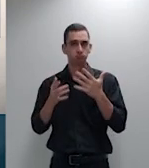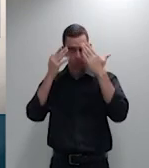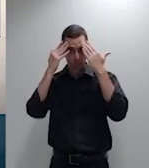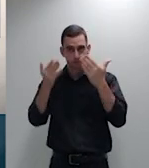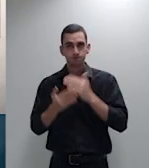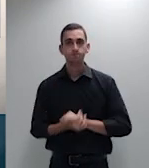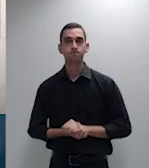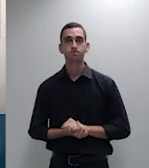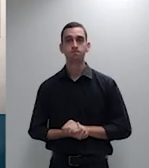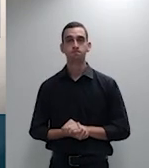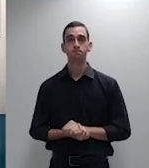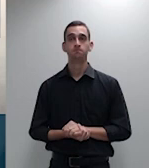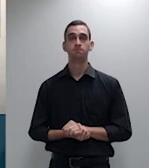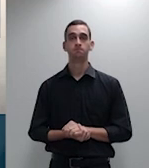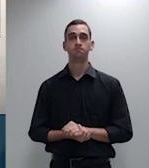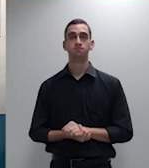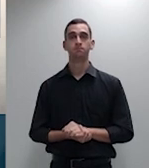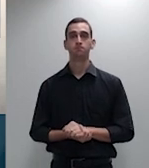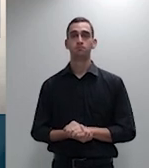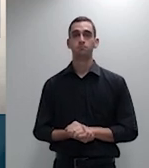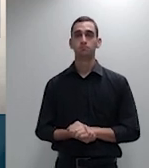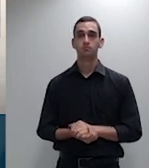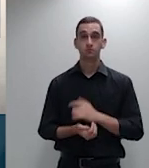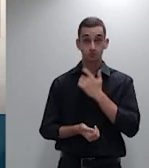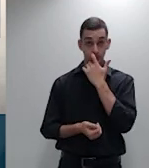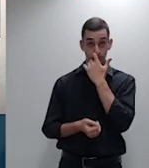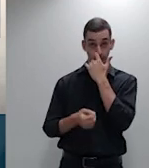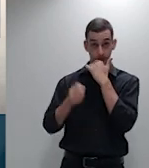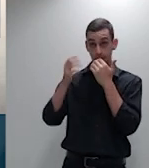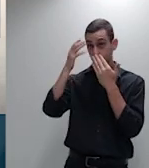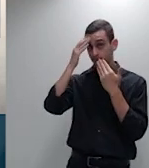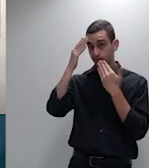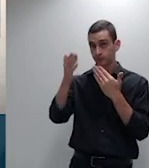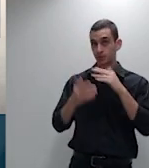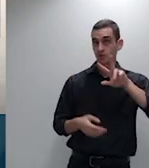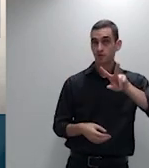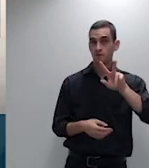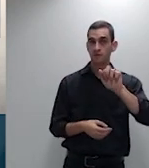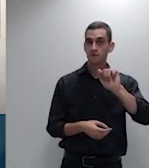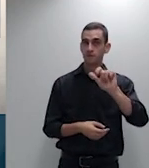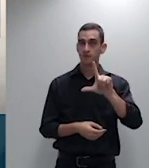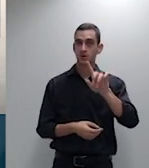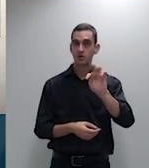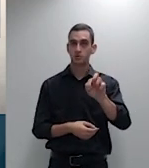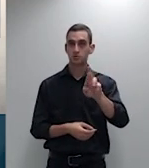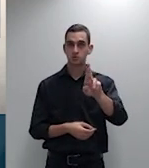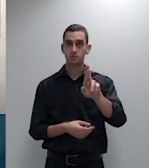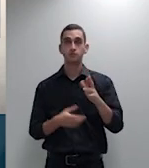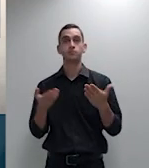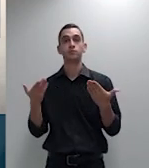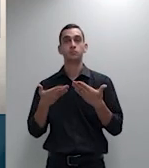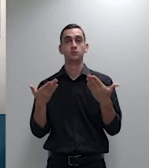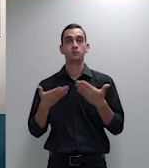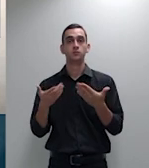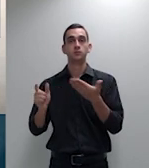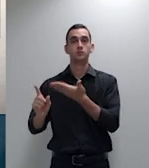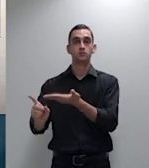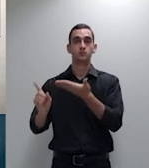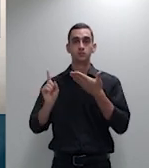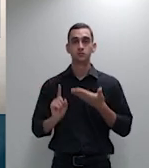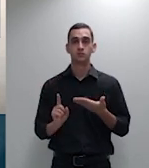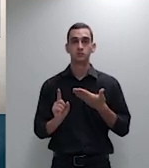muito obrigado doutor Walter Fayard ainda agora no processo no recurso 1 milhão